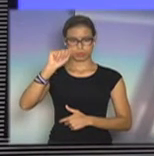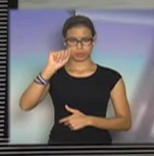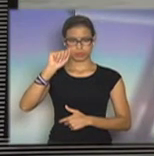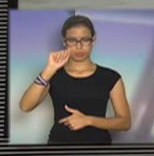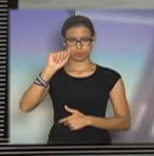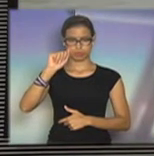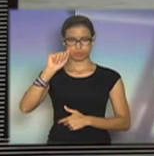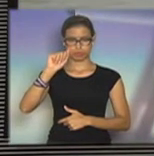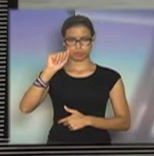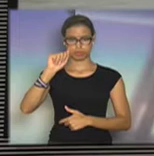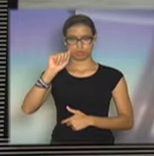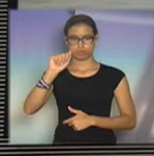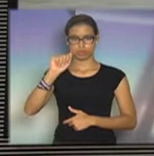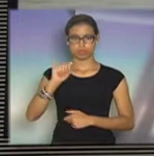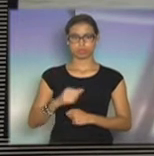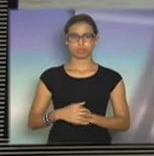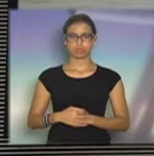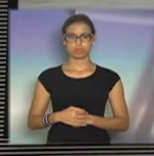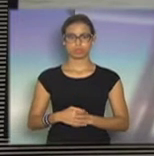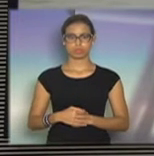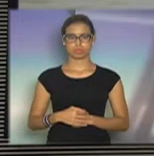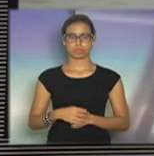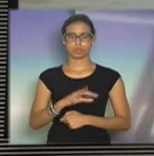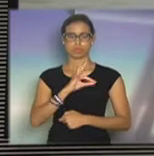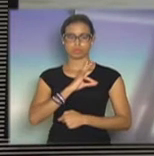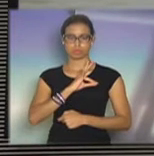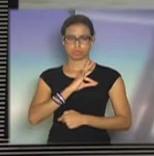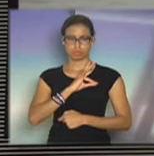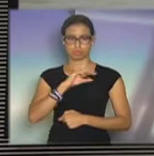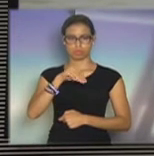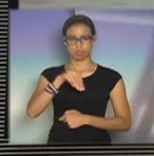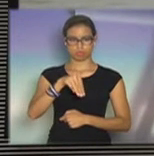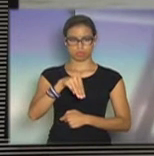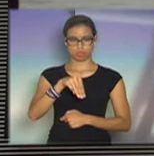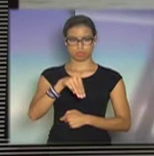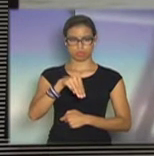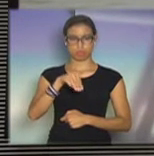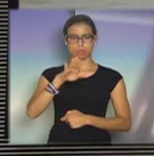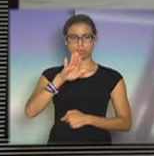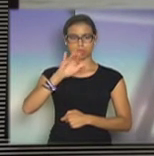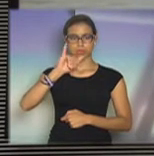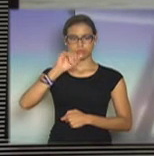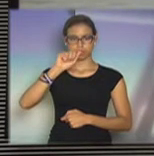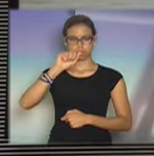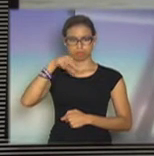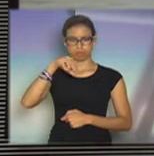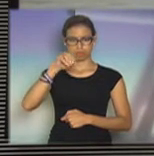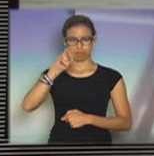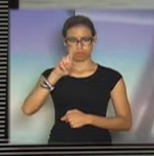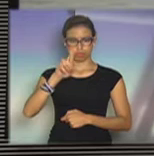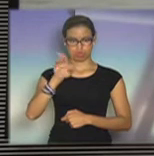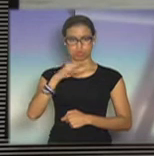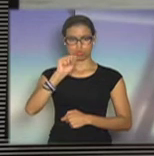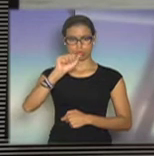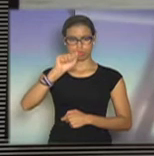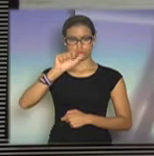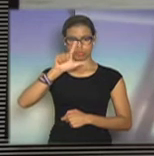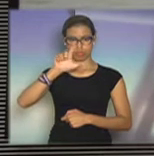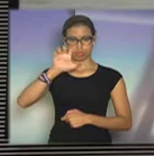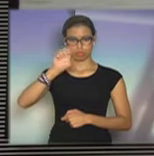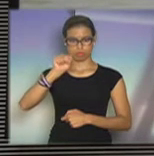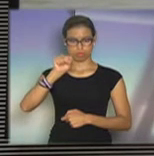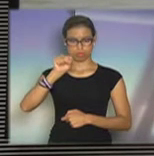Está no ponto, hein, Machado? Em Rondônia. É o policial militar Bianor Salles Koch